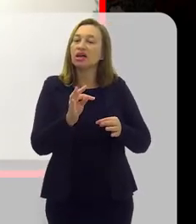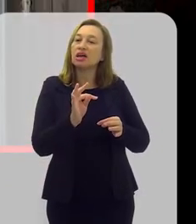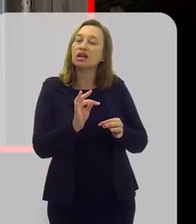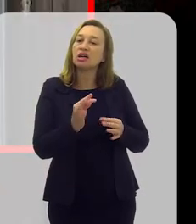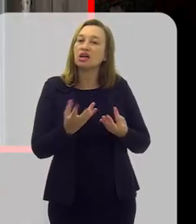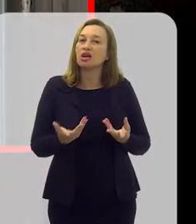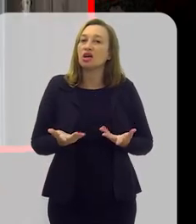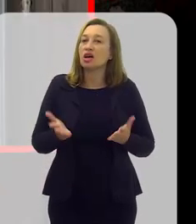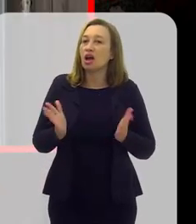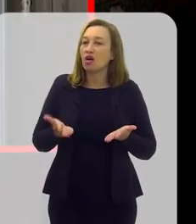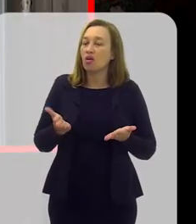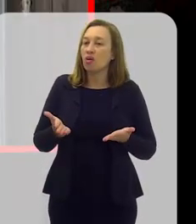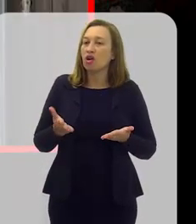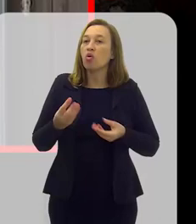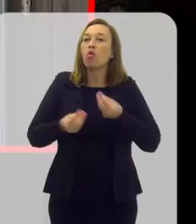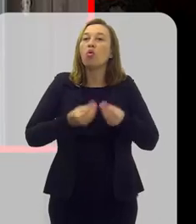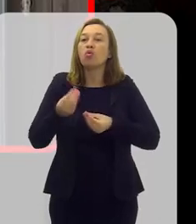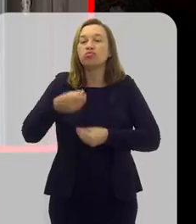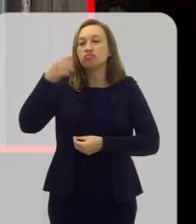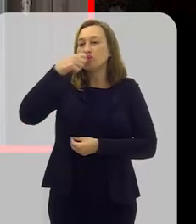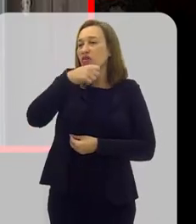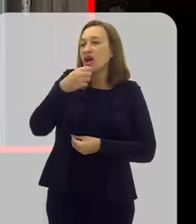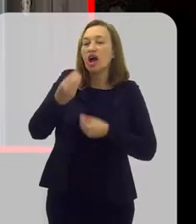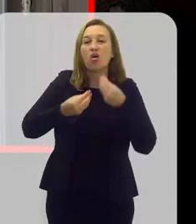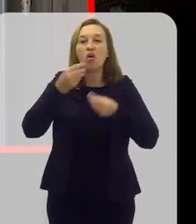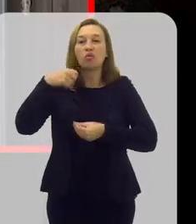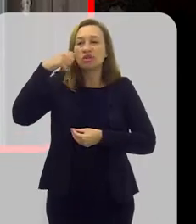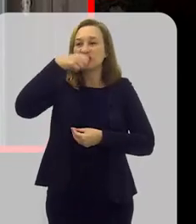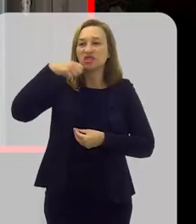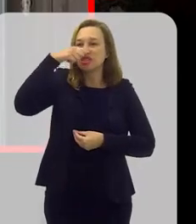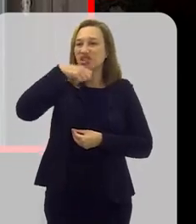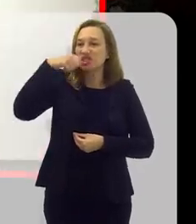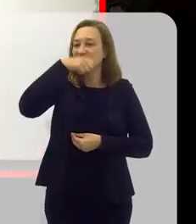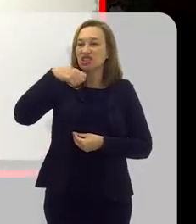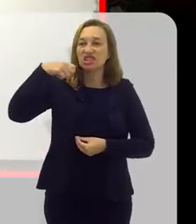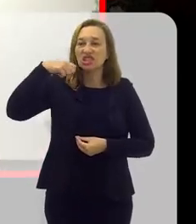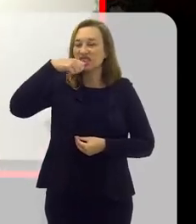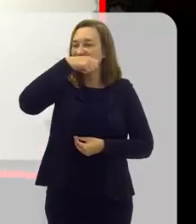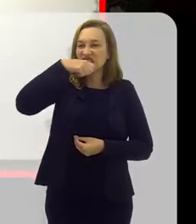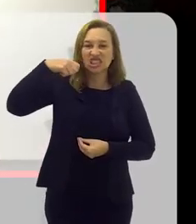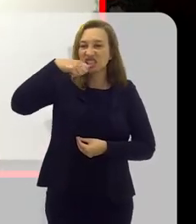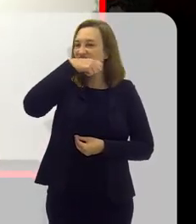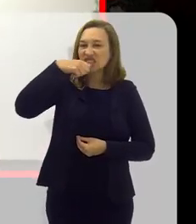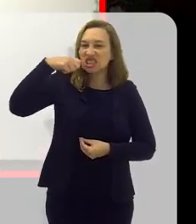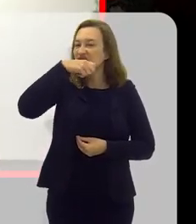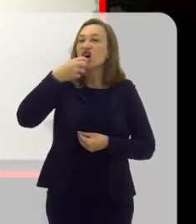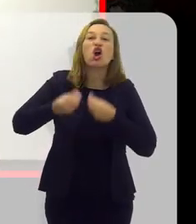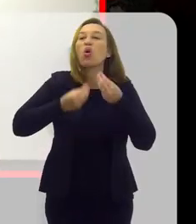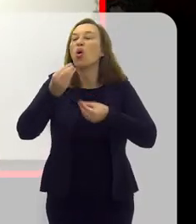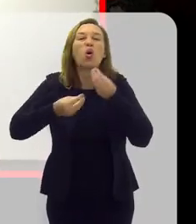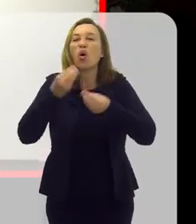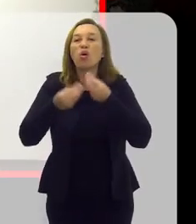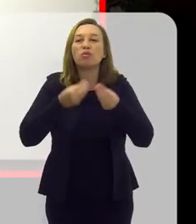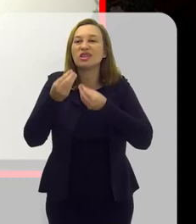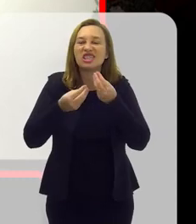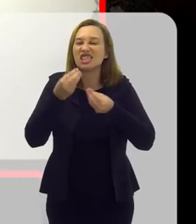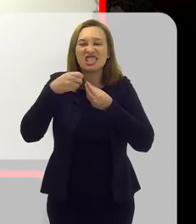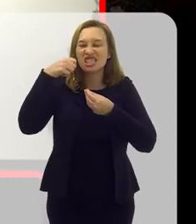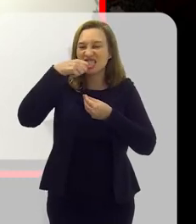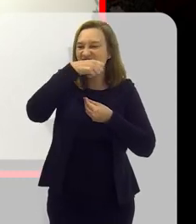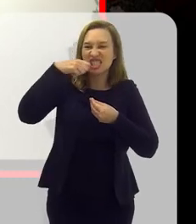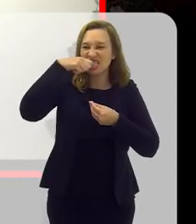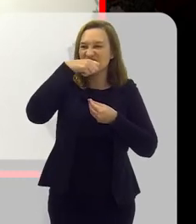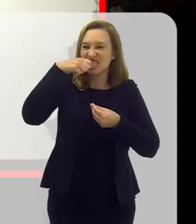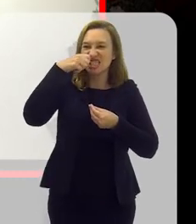técnicas de escovação, Juliana. Até hoje eu fico me perguntando, deve circular, pode ser reto, não importa? Por exemplo, desde, ah, é circular,